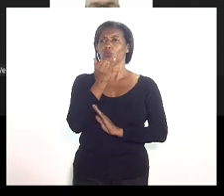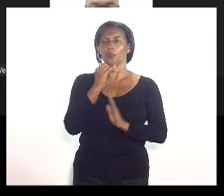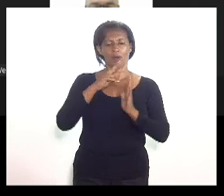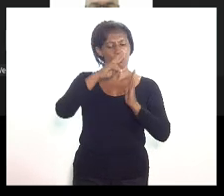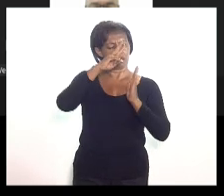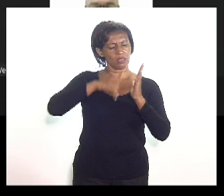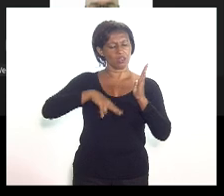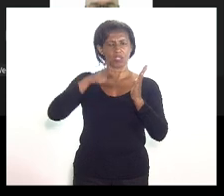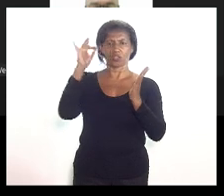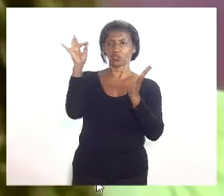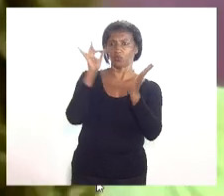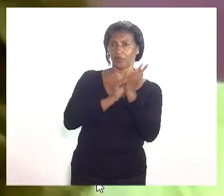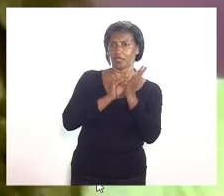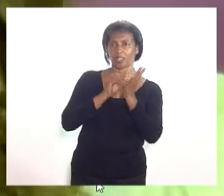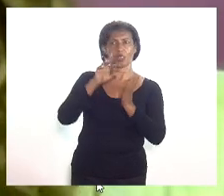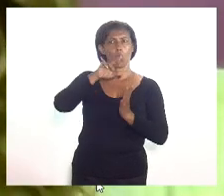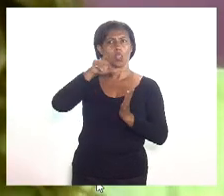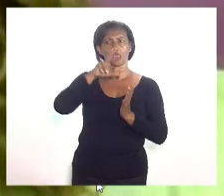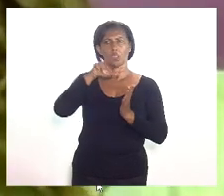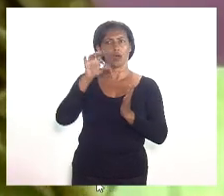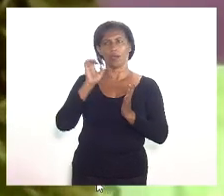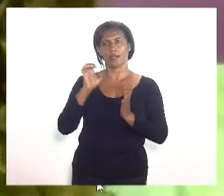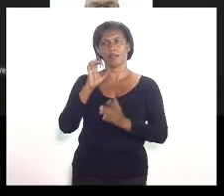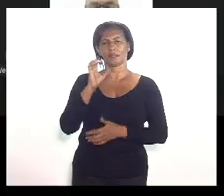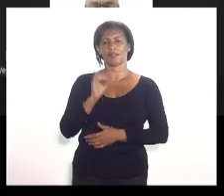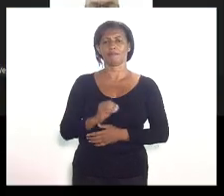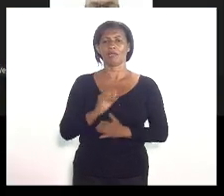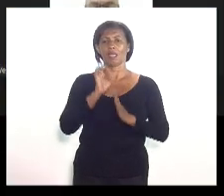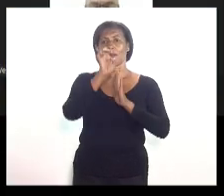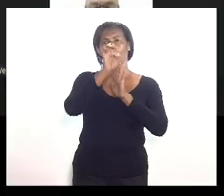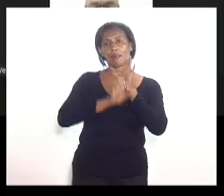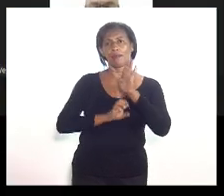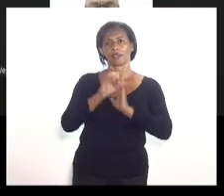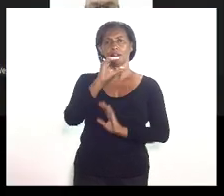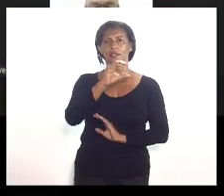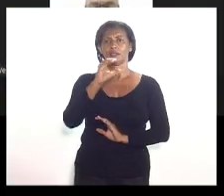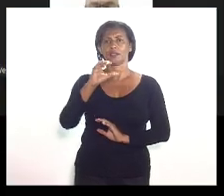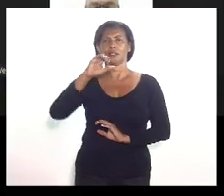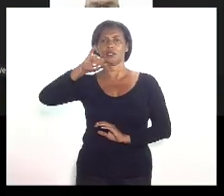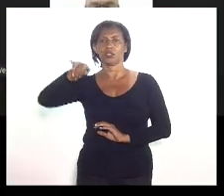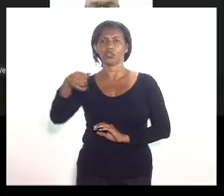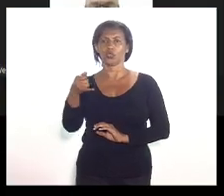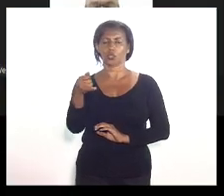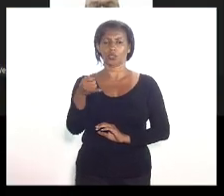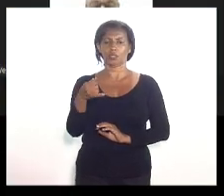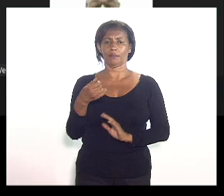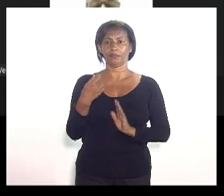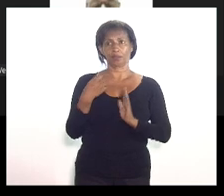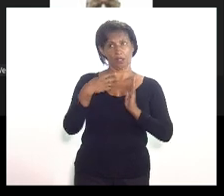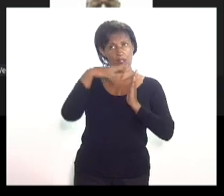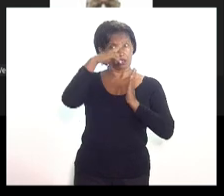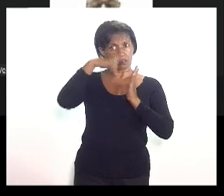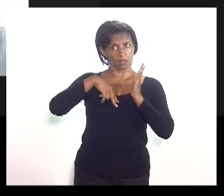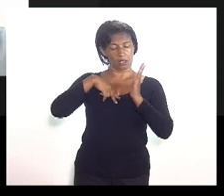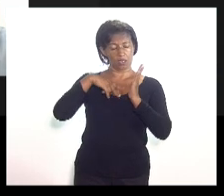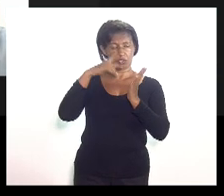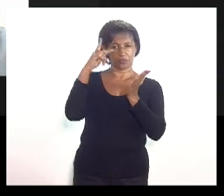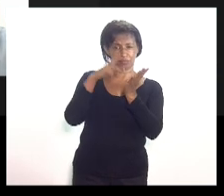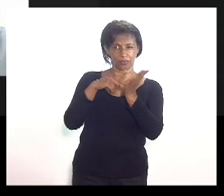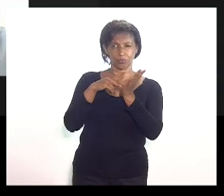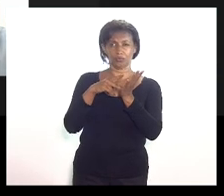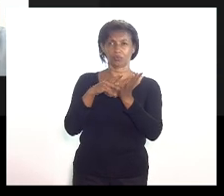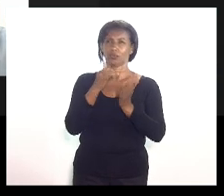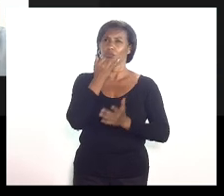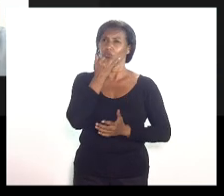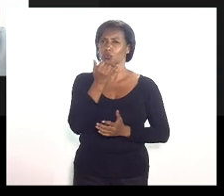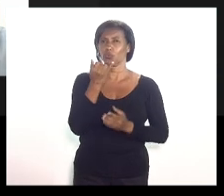Não, isso é uma emenda da CCJ, do Luiz Paulo. O texto original, perdão, presidente, se vossa